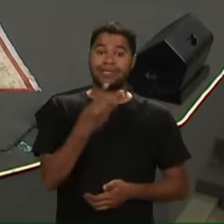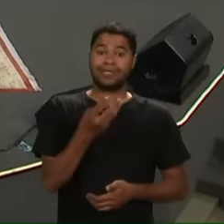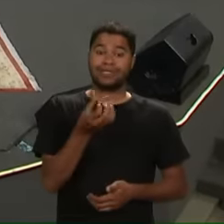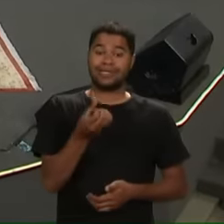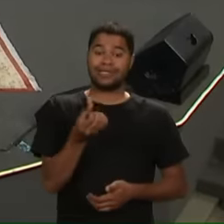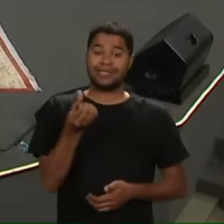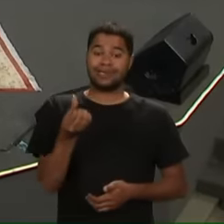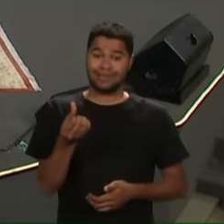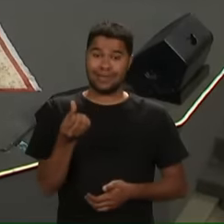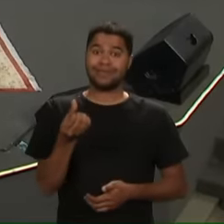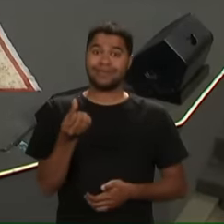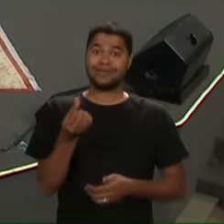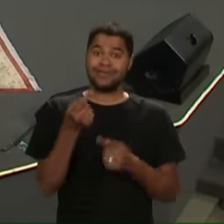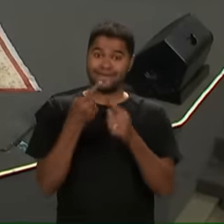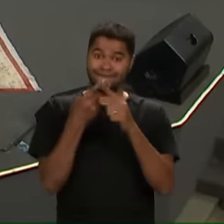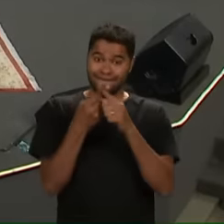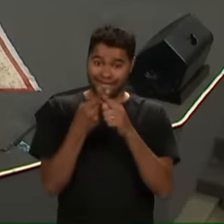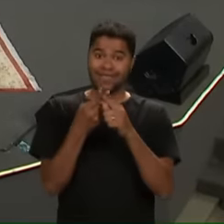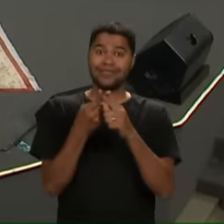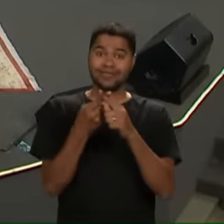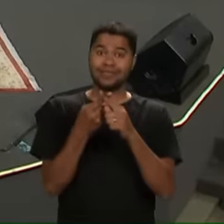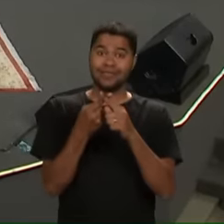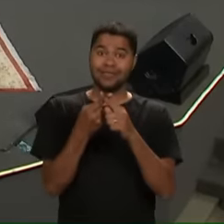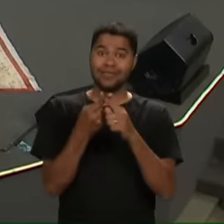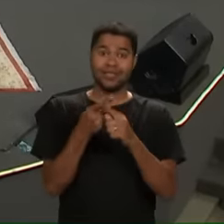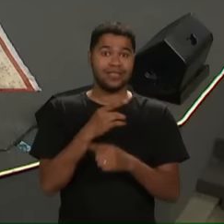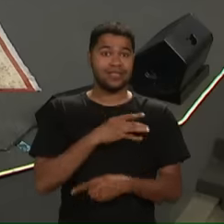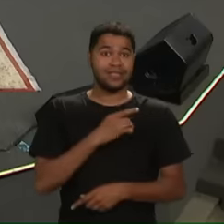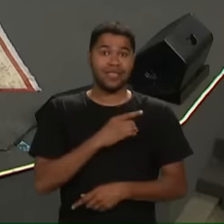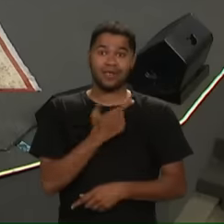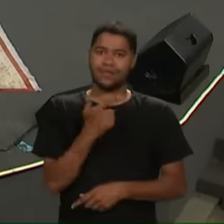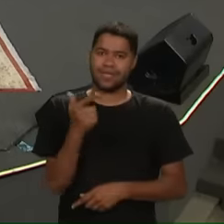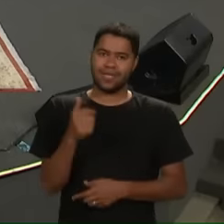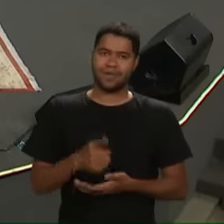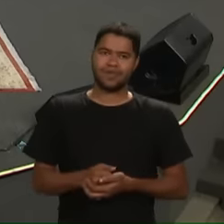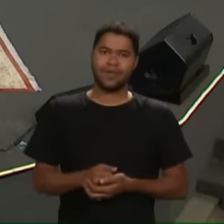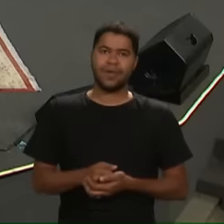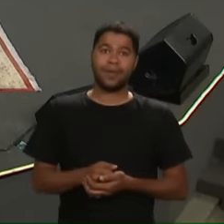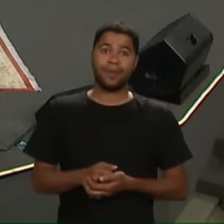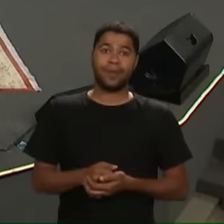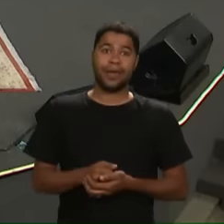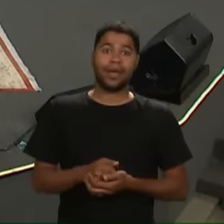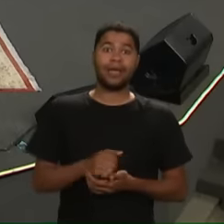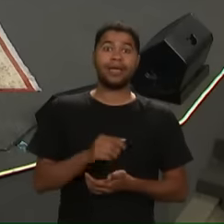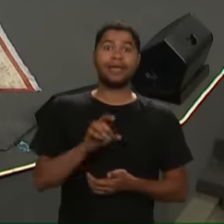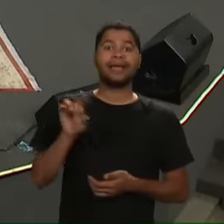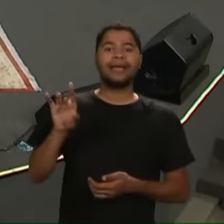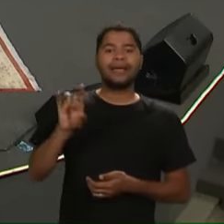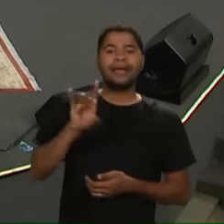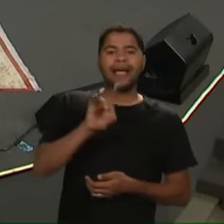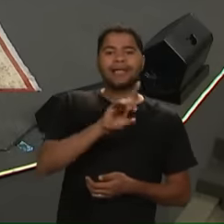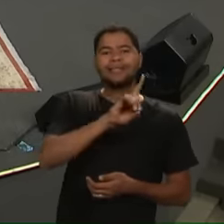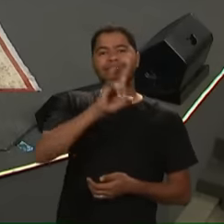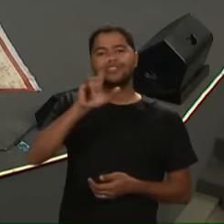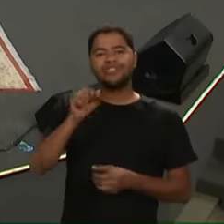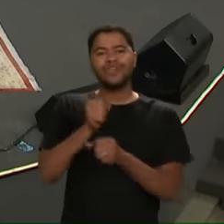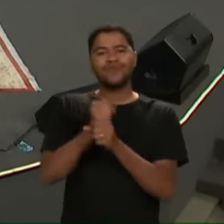366 Vezes Tinha Não Temas Para cada Dia do Ano Quando o Ano É